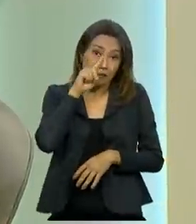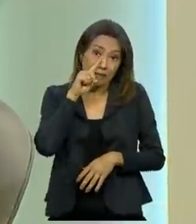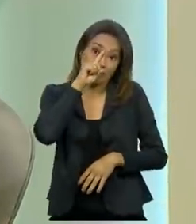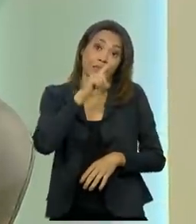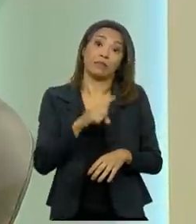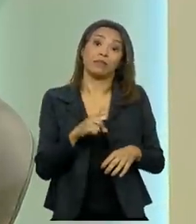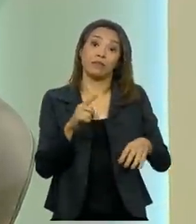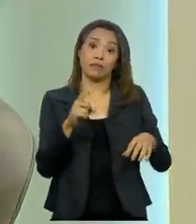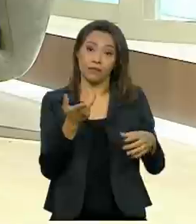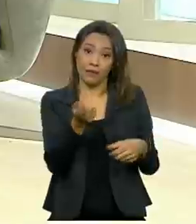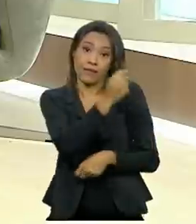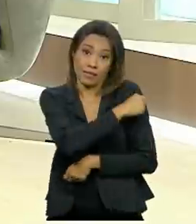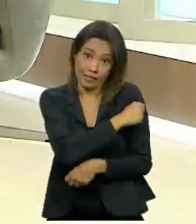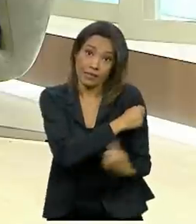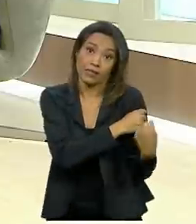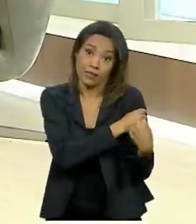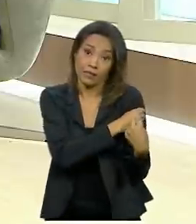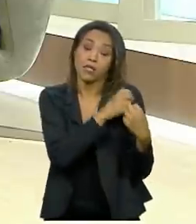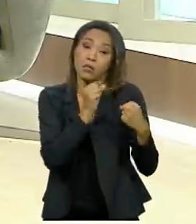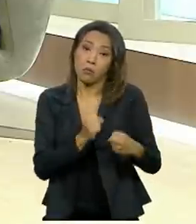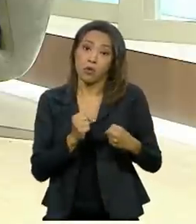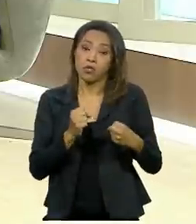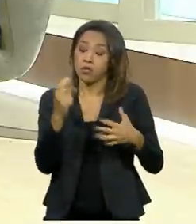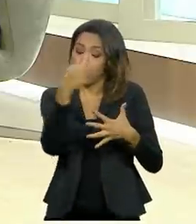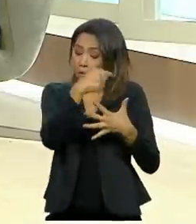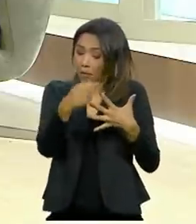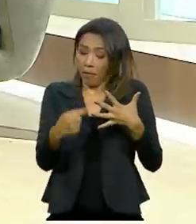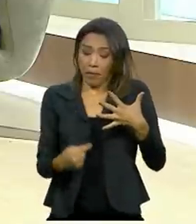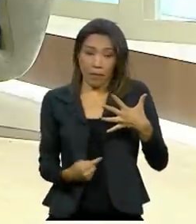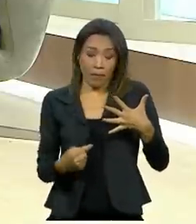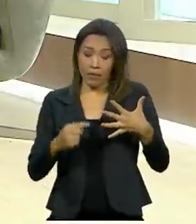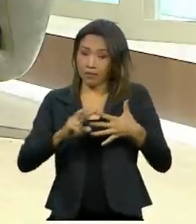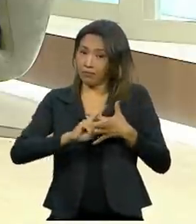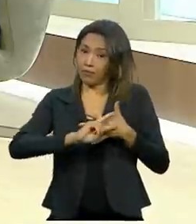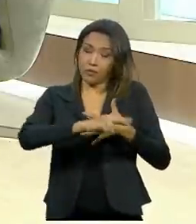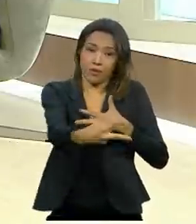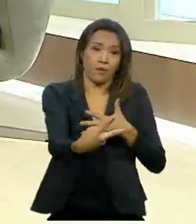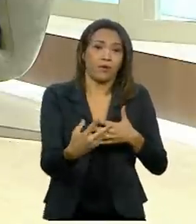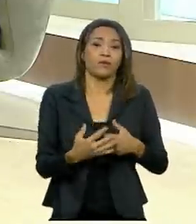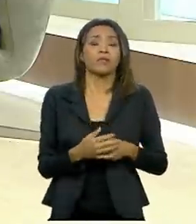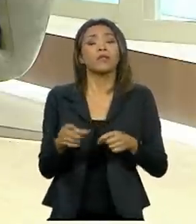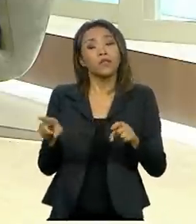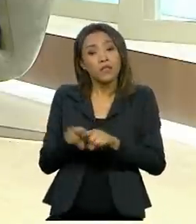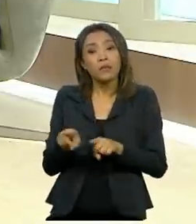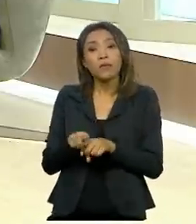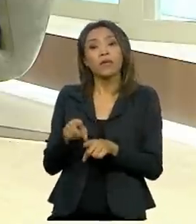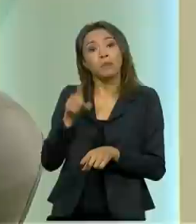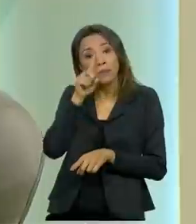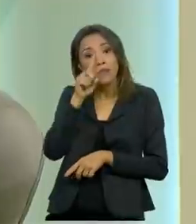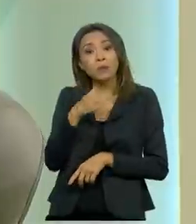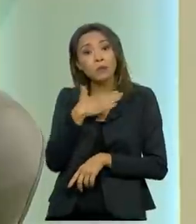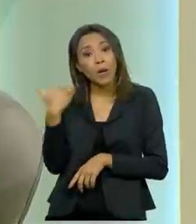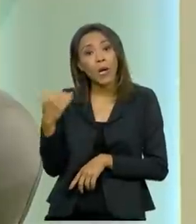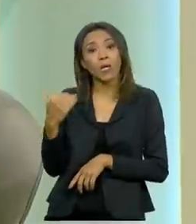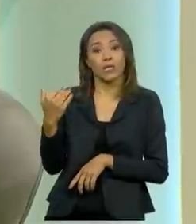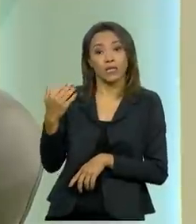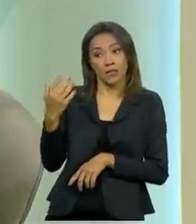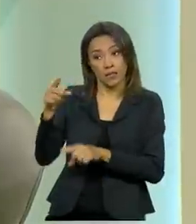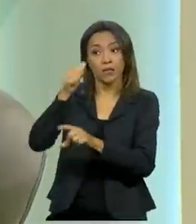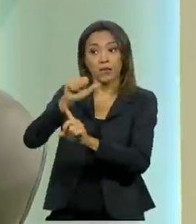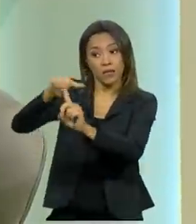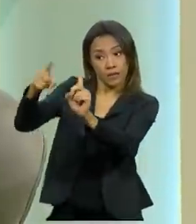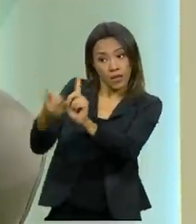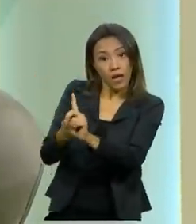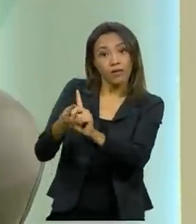vacina, que pode ter efeitos adversos, com o risco de óbito das gestantes, que contraem a infecção